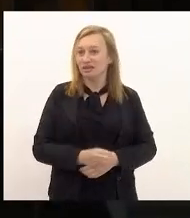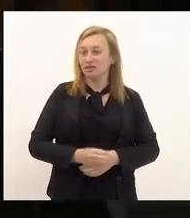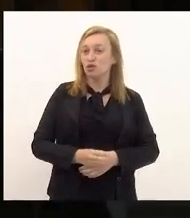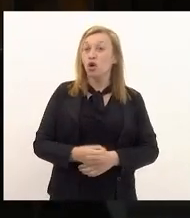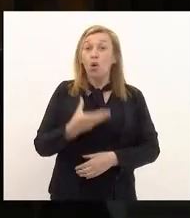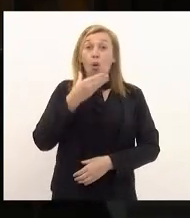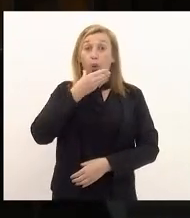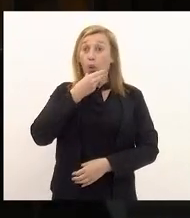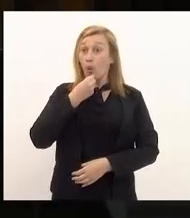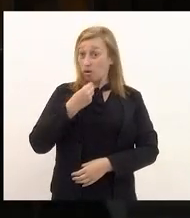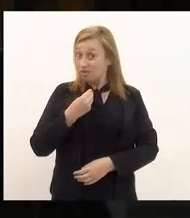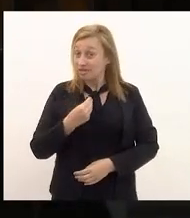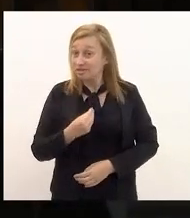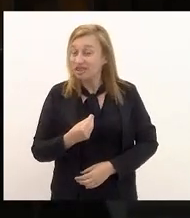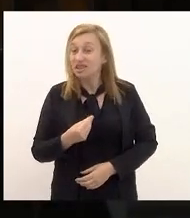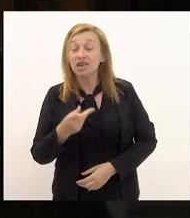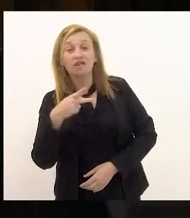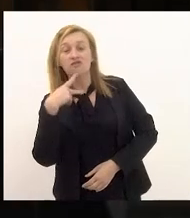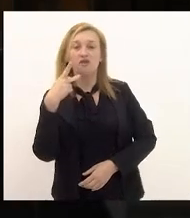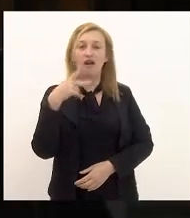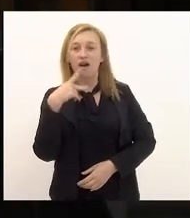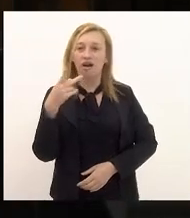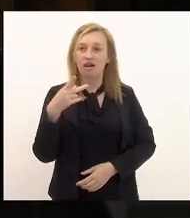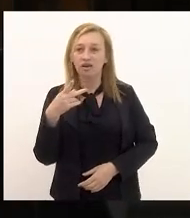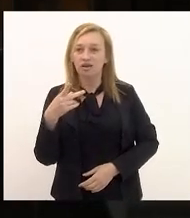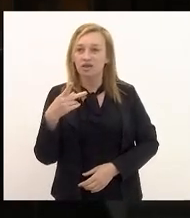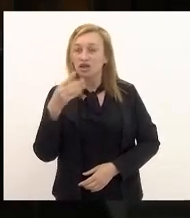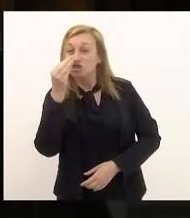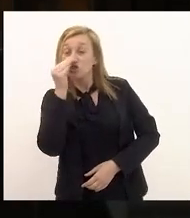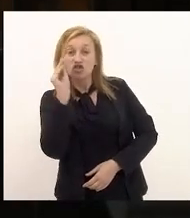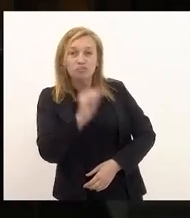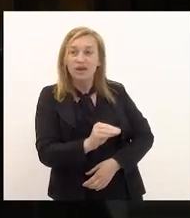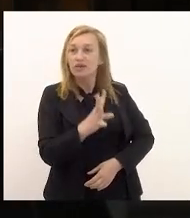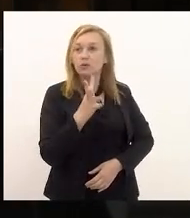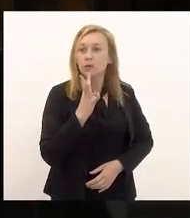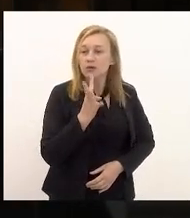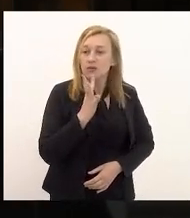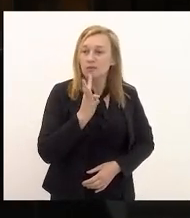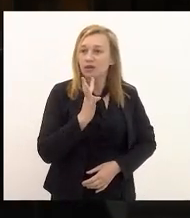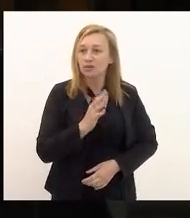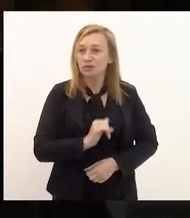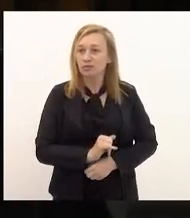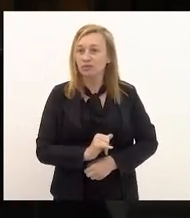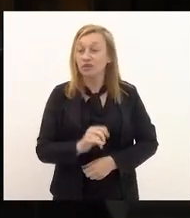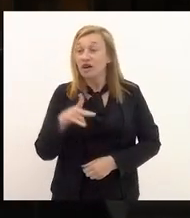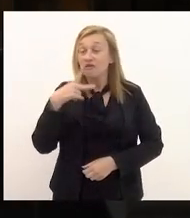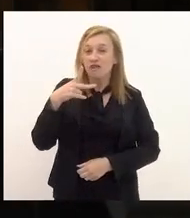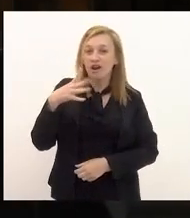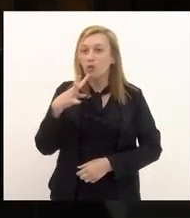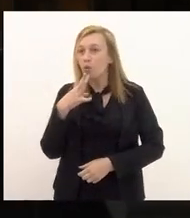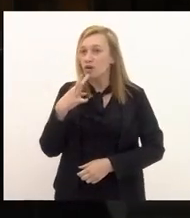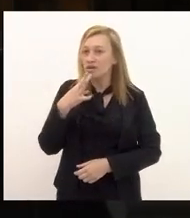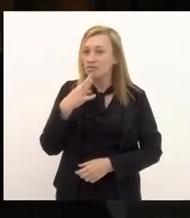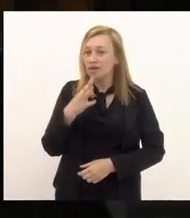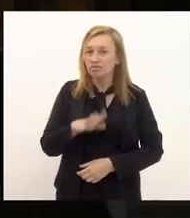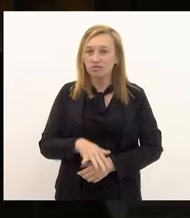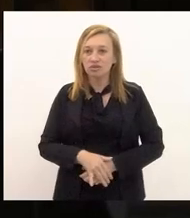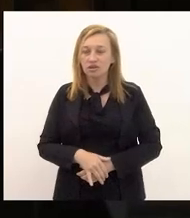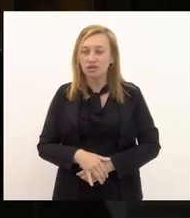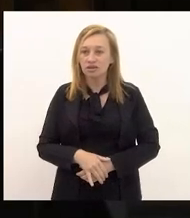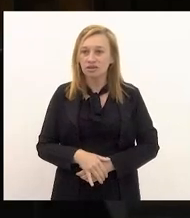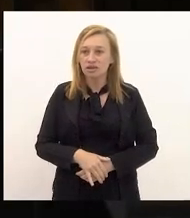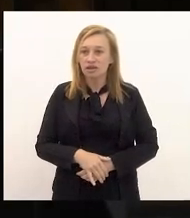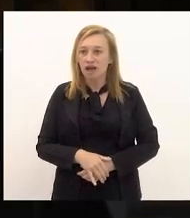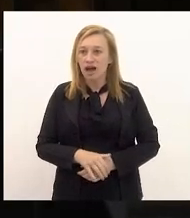indivíduo que diz despreza o conhecimento fala que o conhecimento é